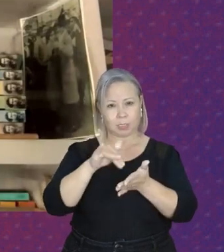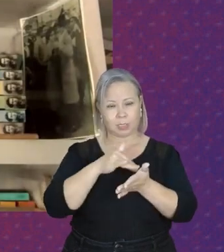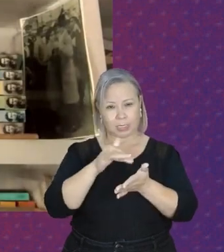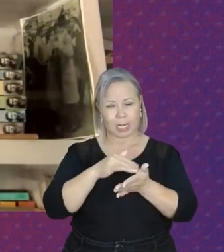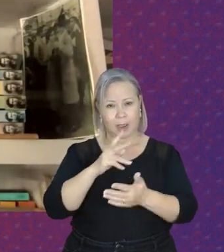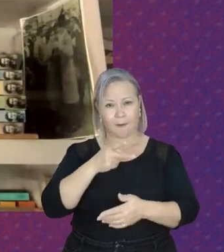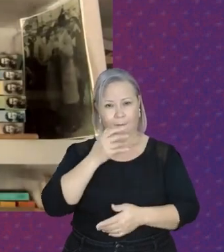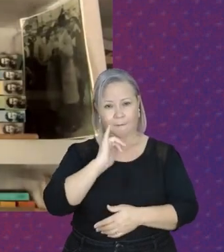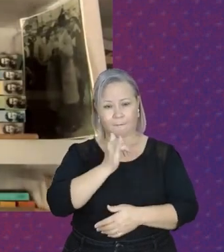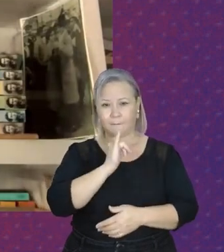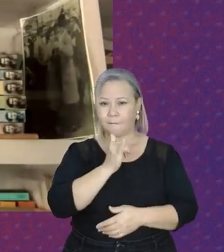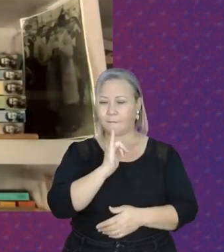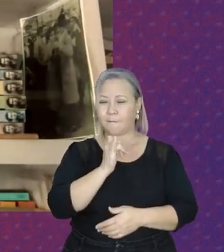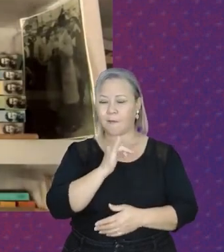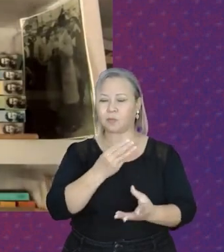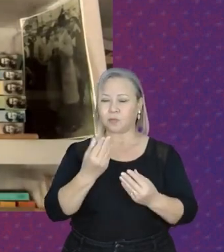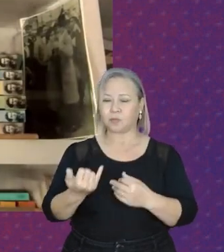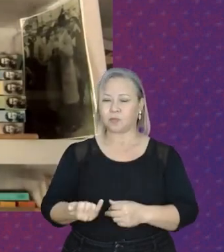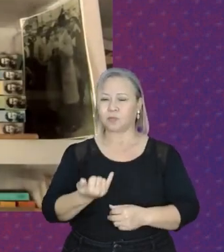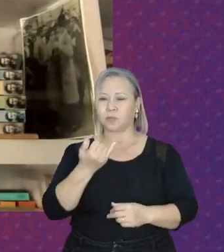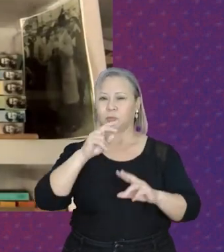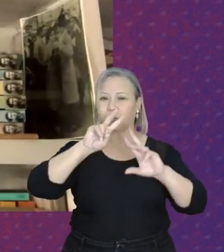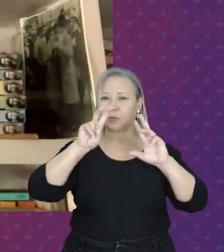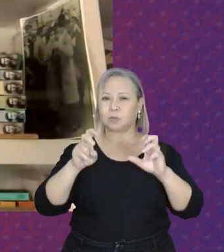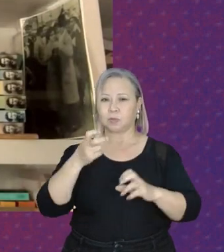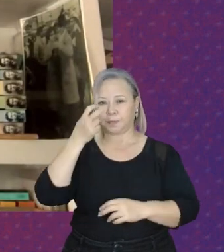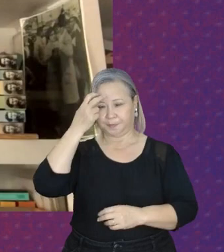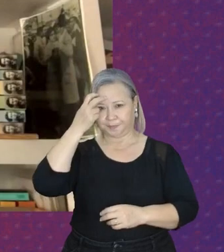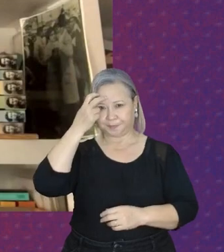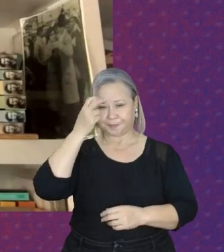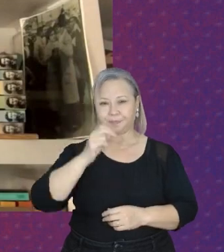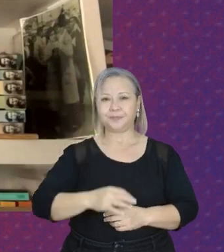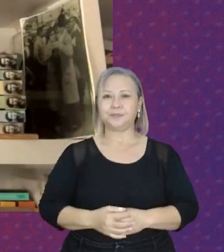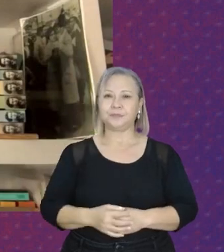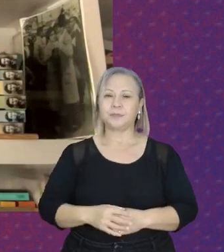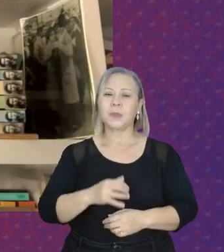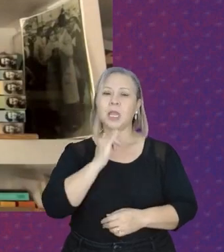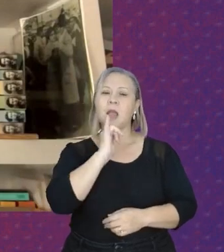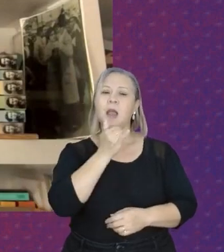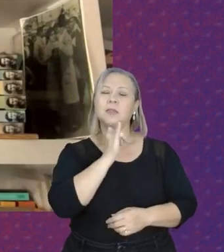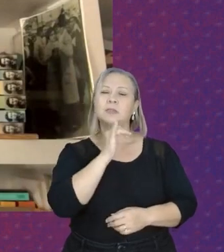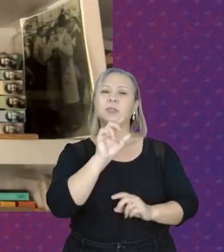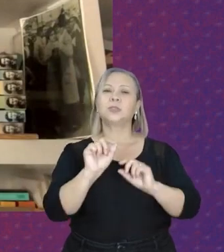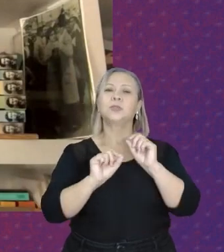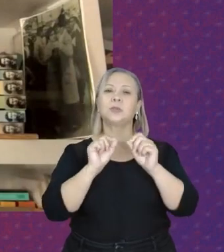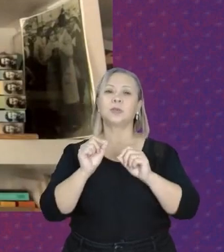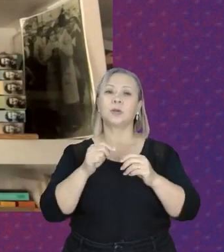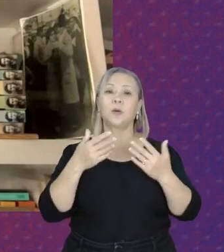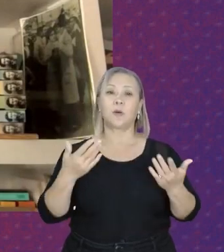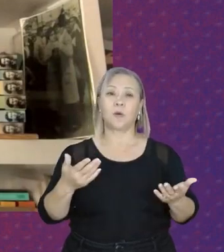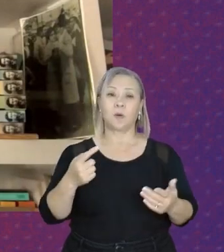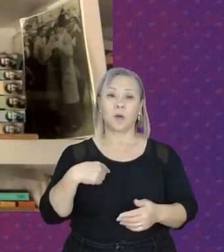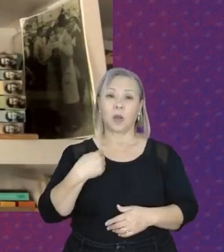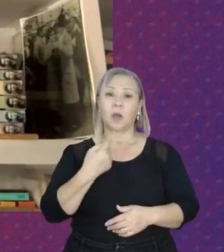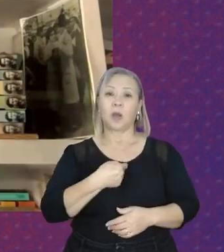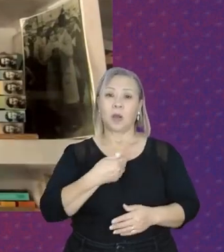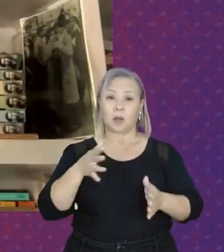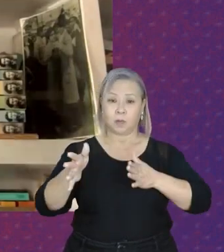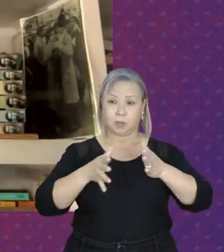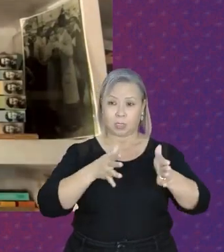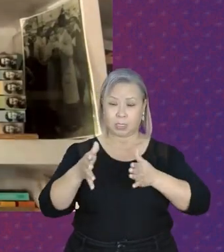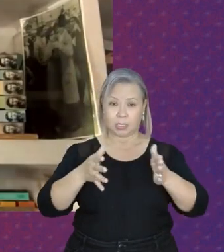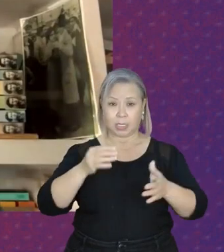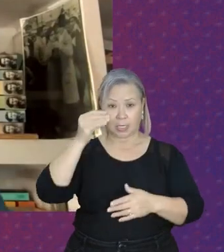algo importante sobre a cultura. Diz que quando nós temos acesso ao